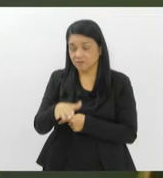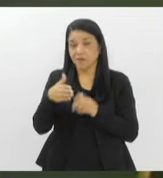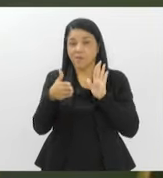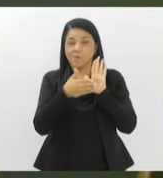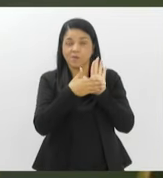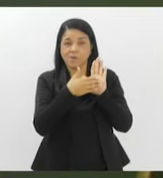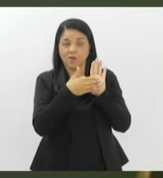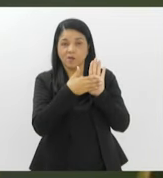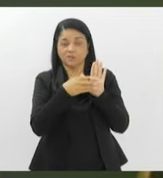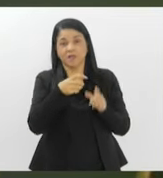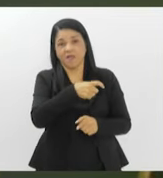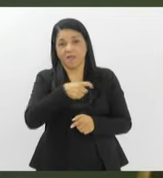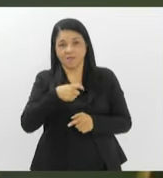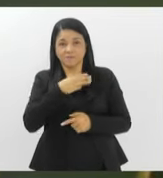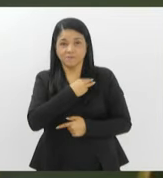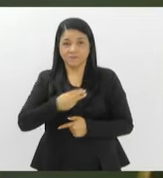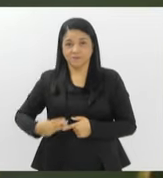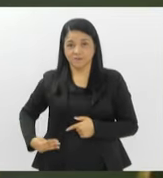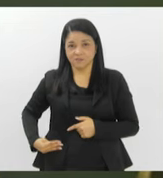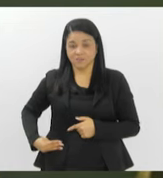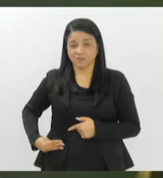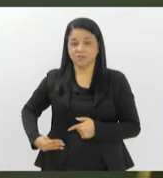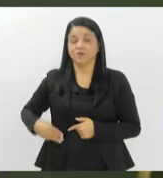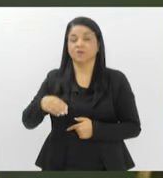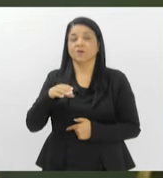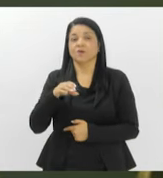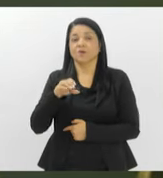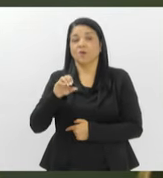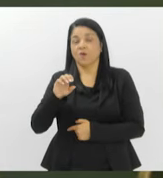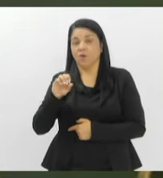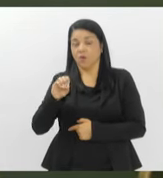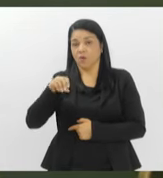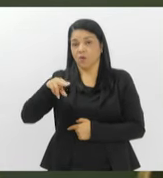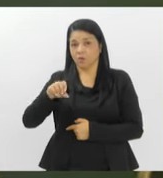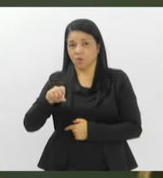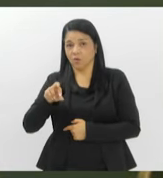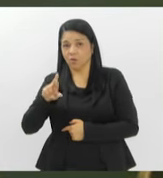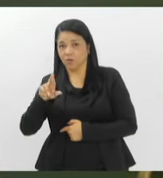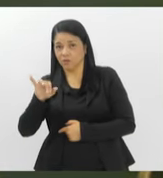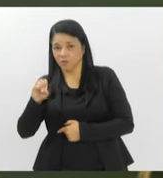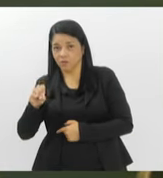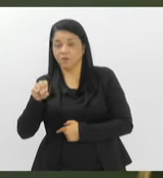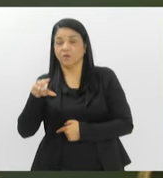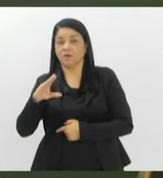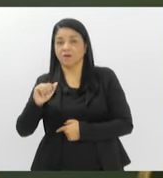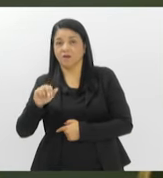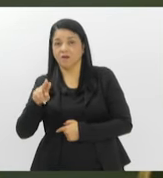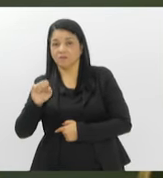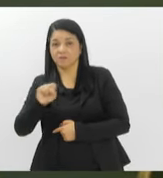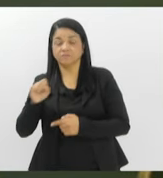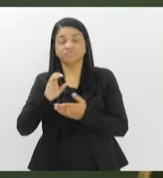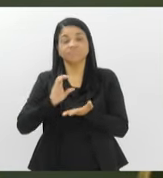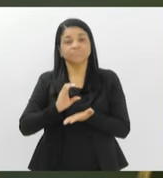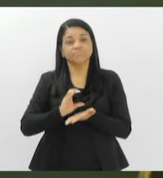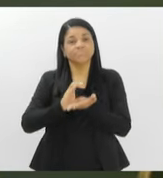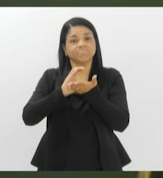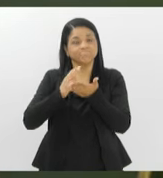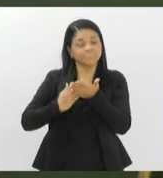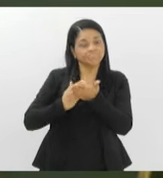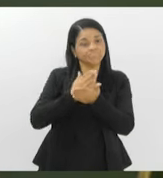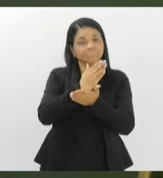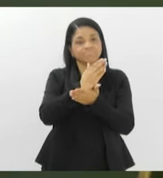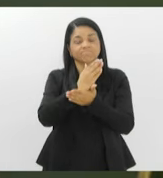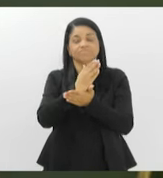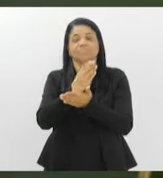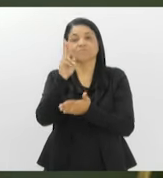tornar o ex-ministro da Cultura, doutor honoris causa da Universidade, partiu do Centro de Educação e Humanidades da UERJ e foi aprovado pelo